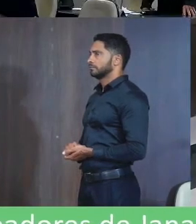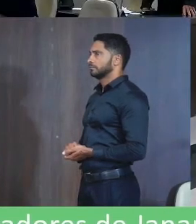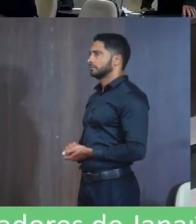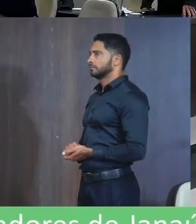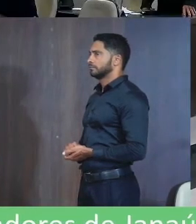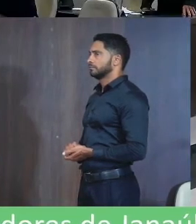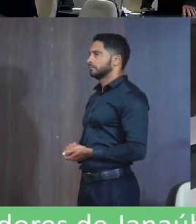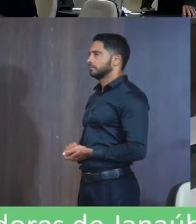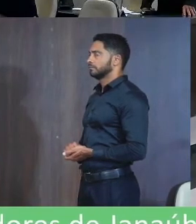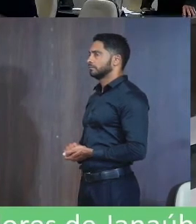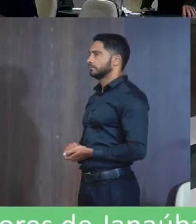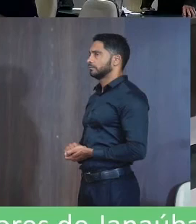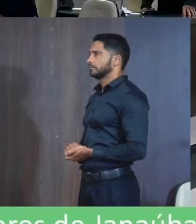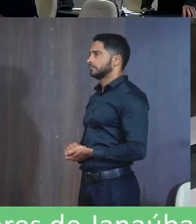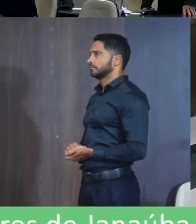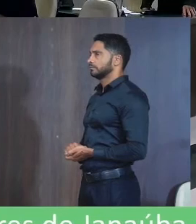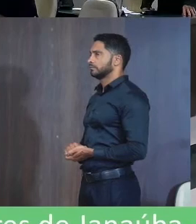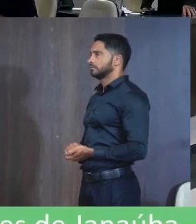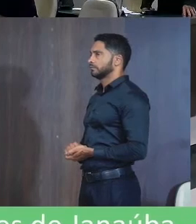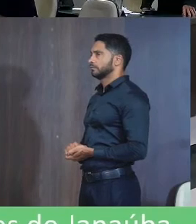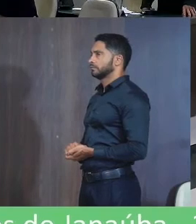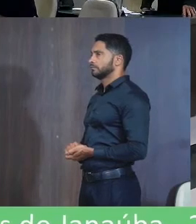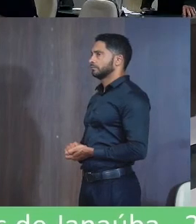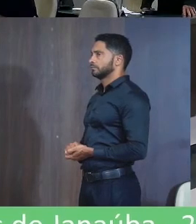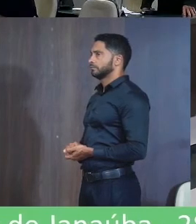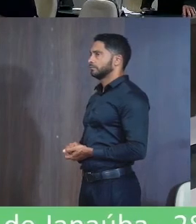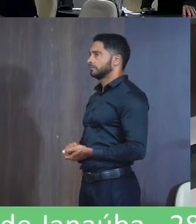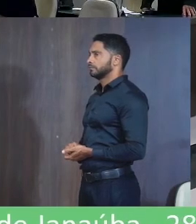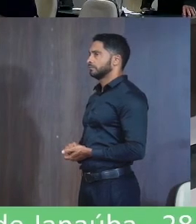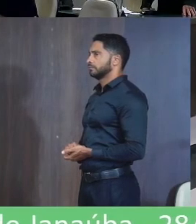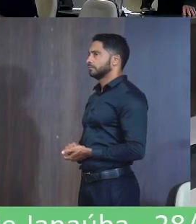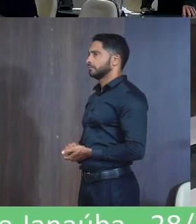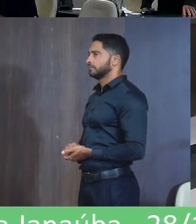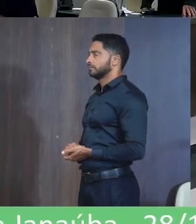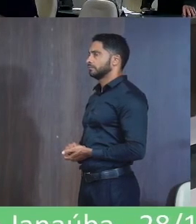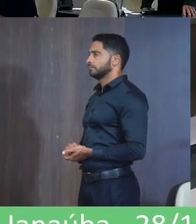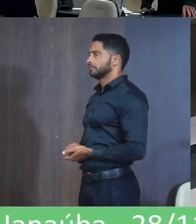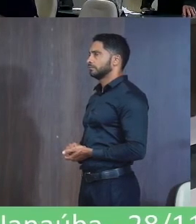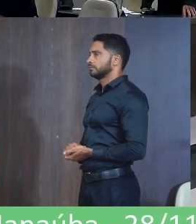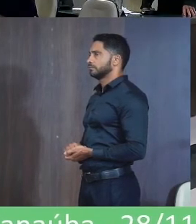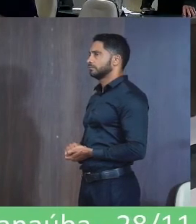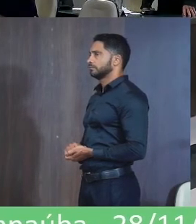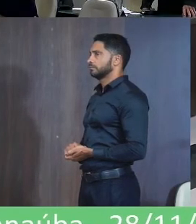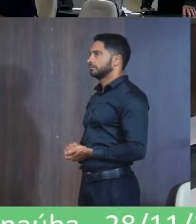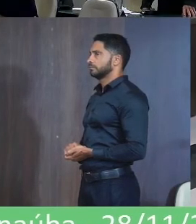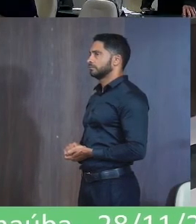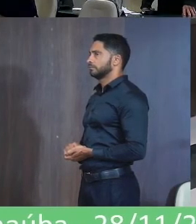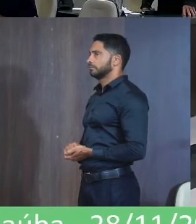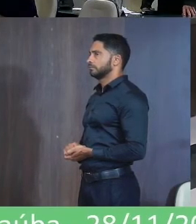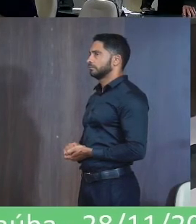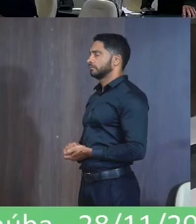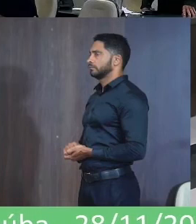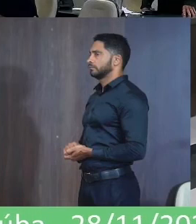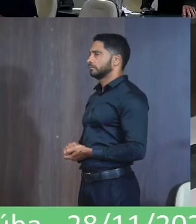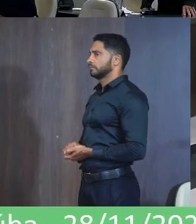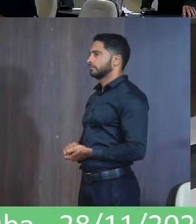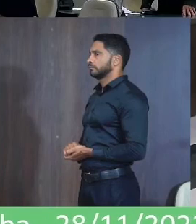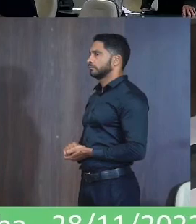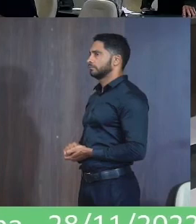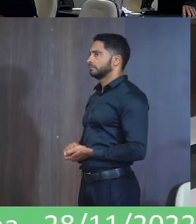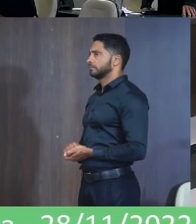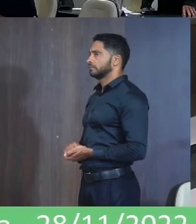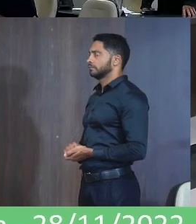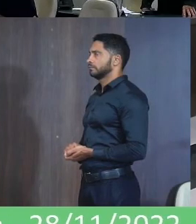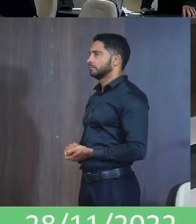De cacinjela Plasmando barro Vazes Arte De oleiro Terra